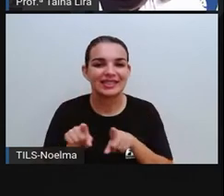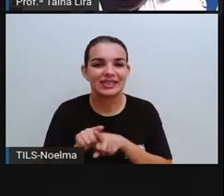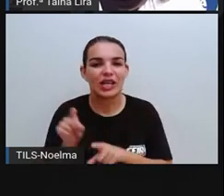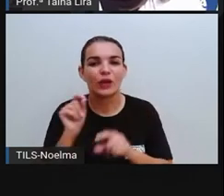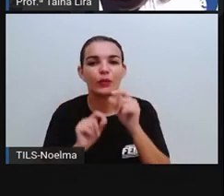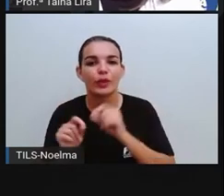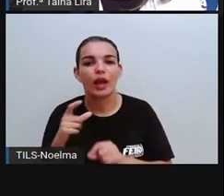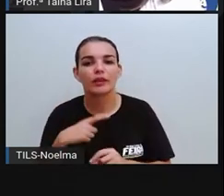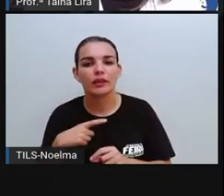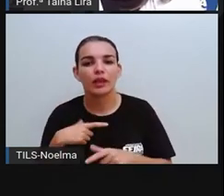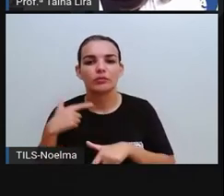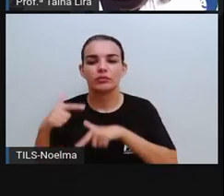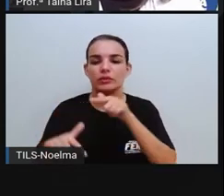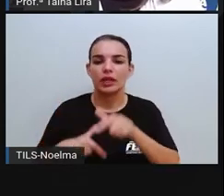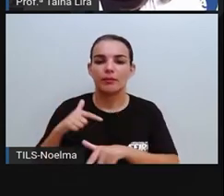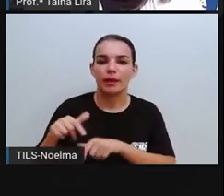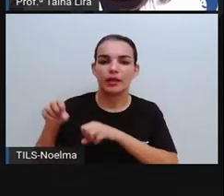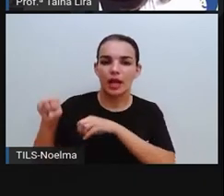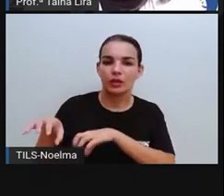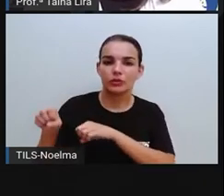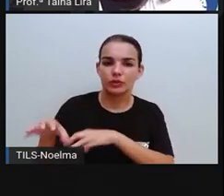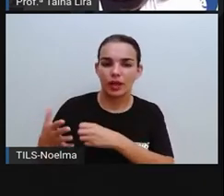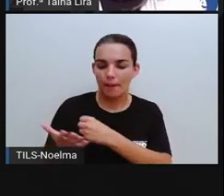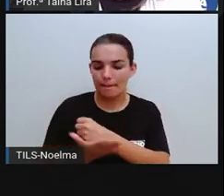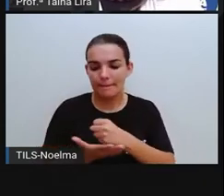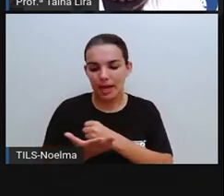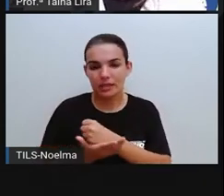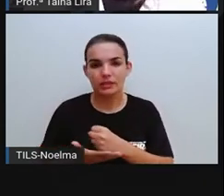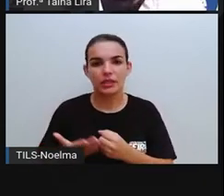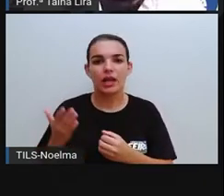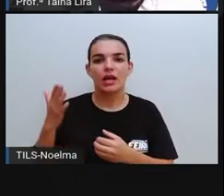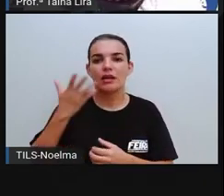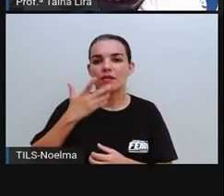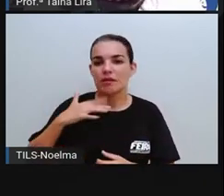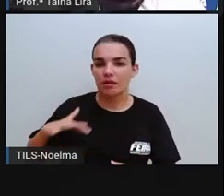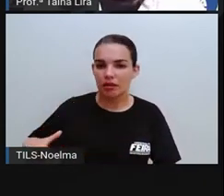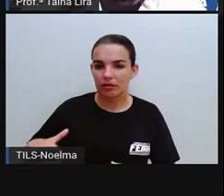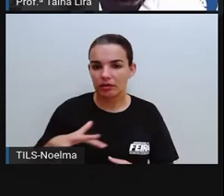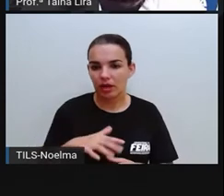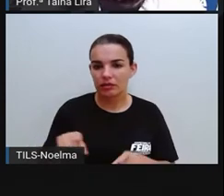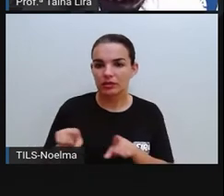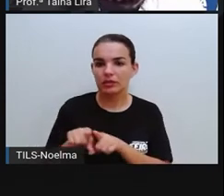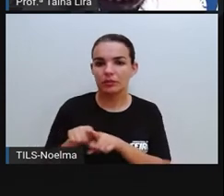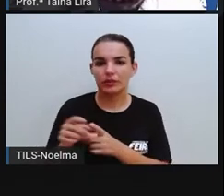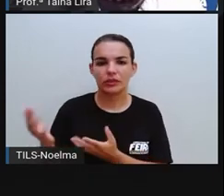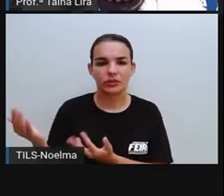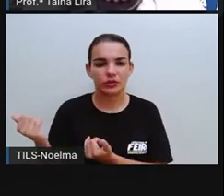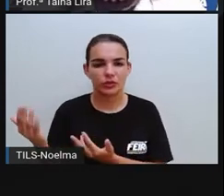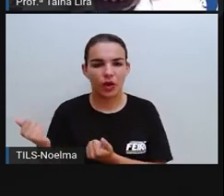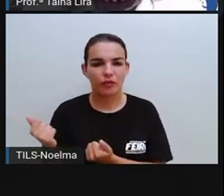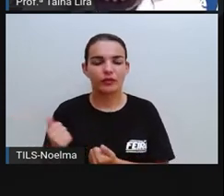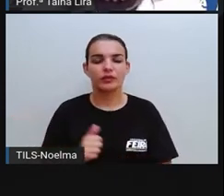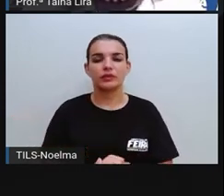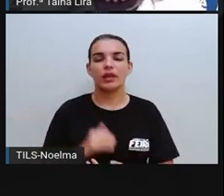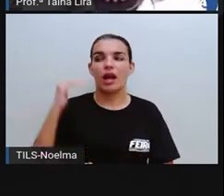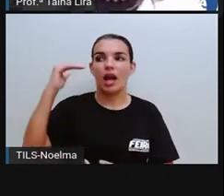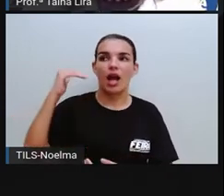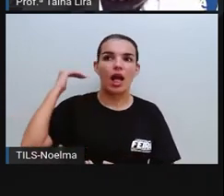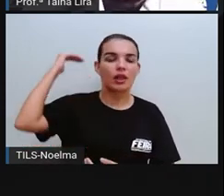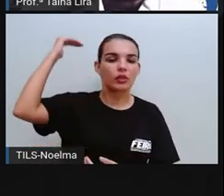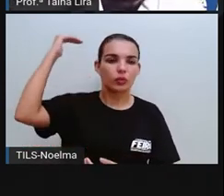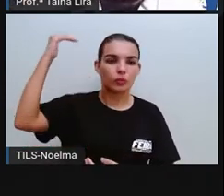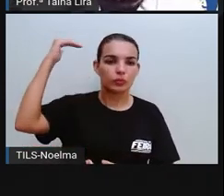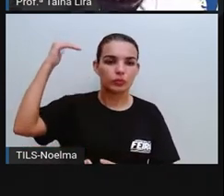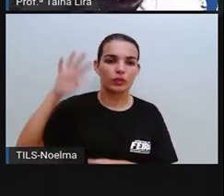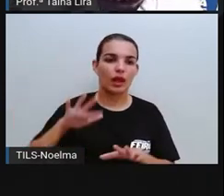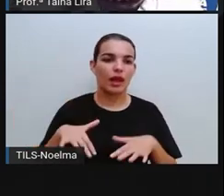escolas prestam serviço de educação básica a crianças, jovens e adultos, tá? Então,